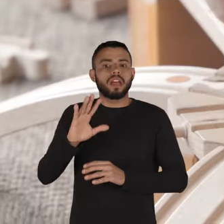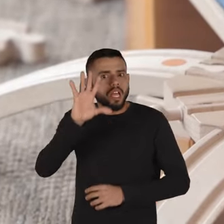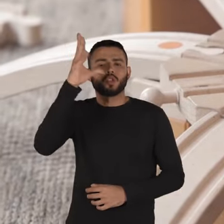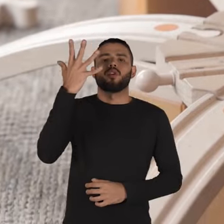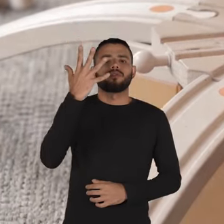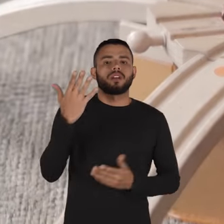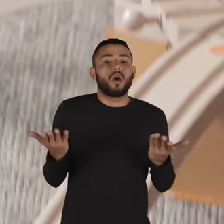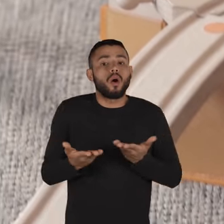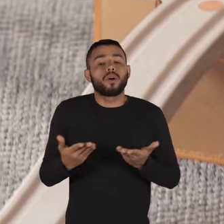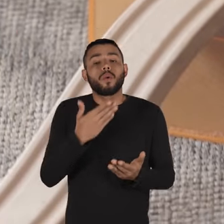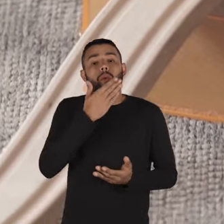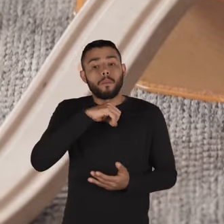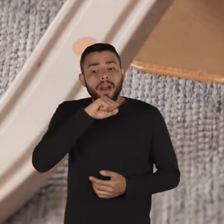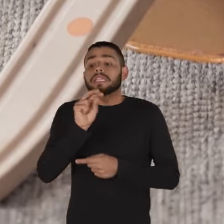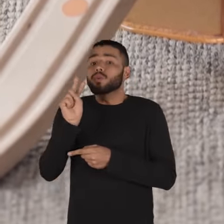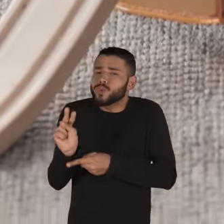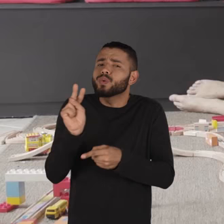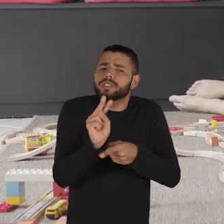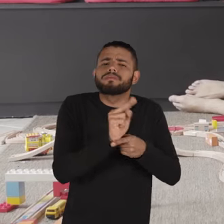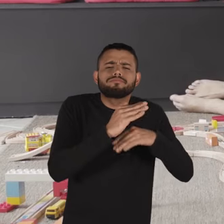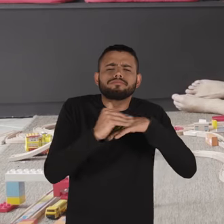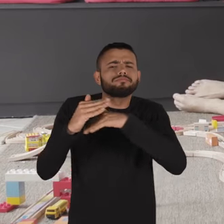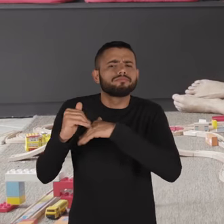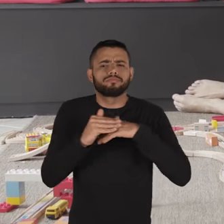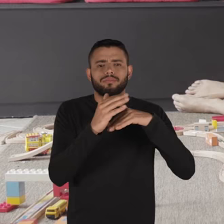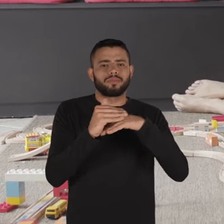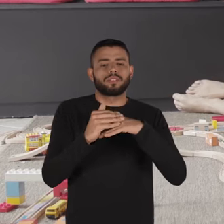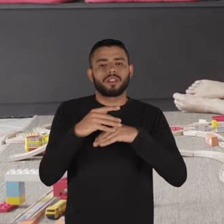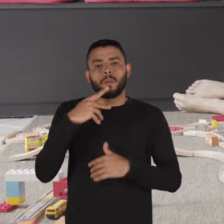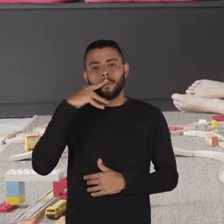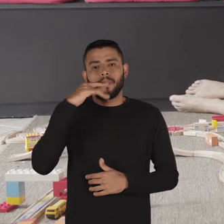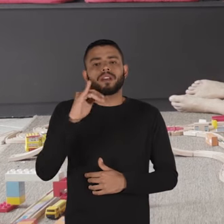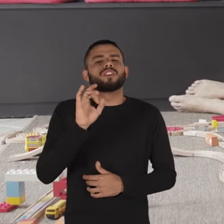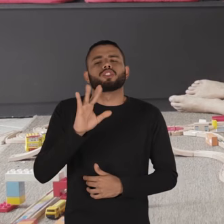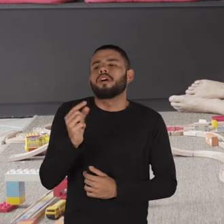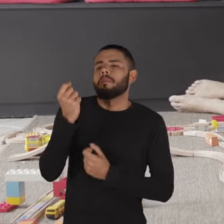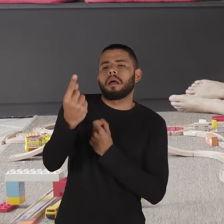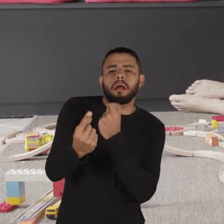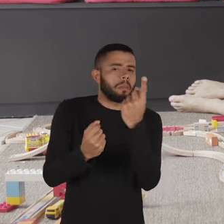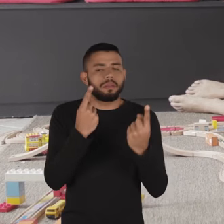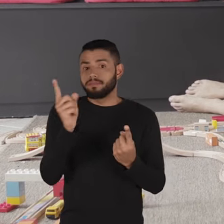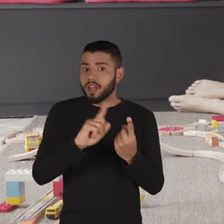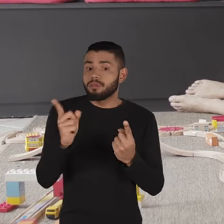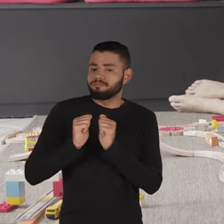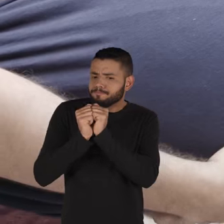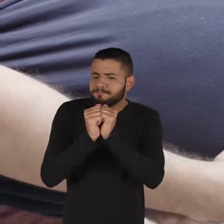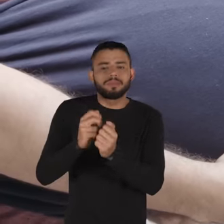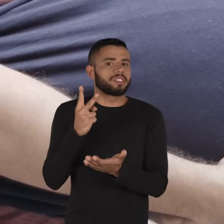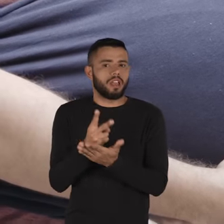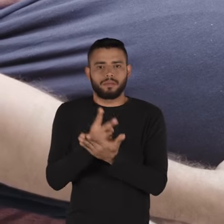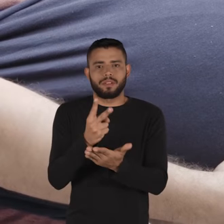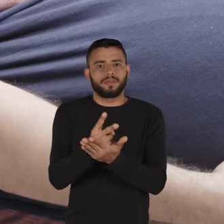resolve. Agora a gente tem um pai que cuida. Então, é um pai que já não está esporadicamente, mas está presente.